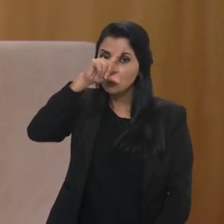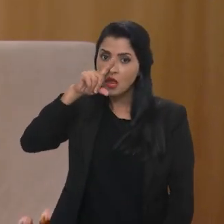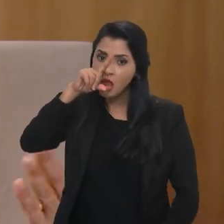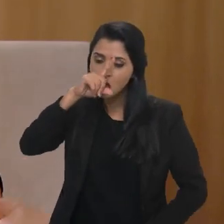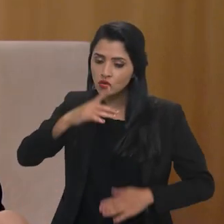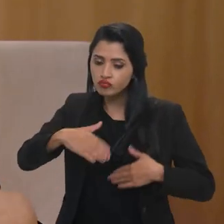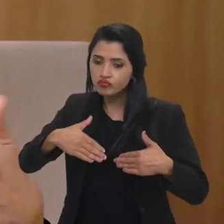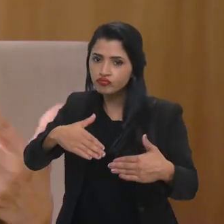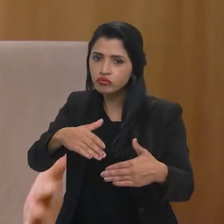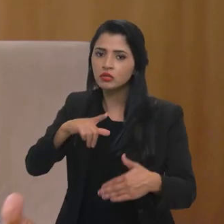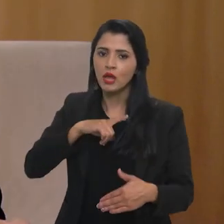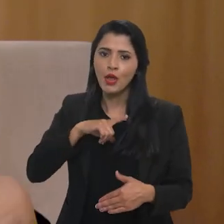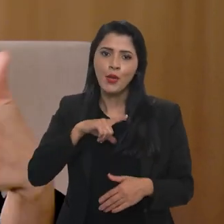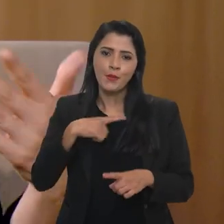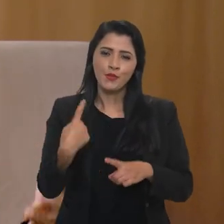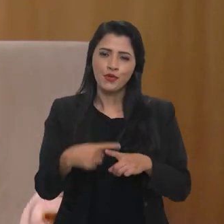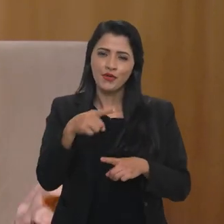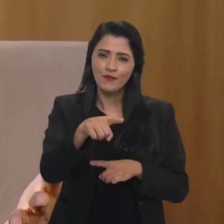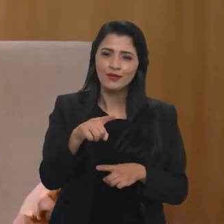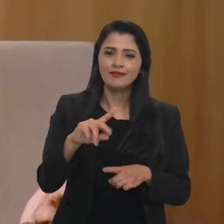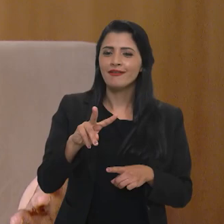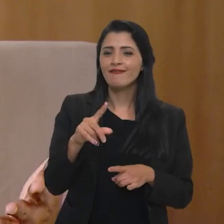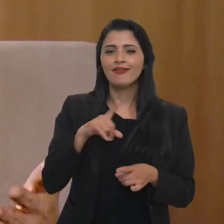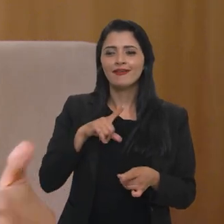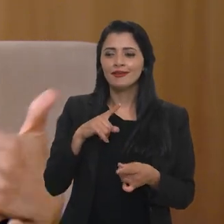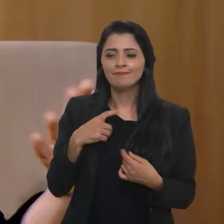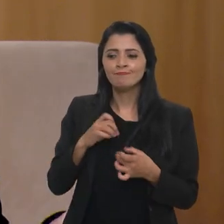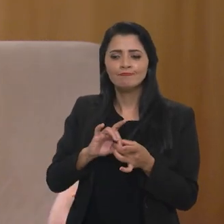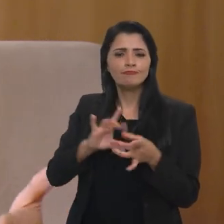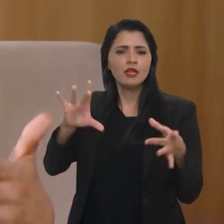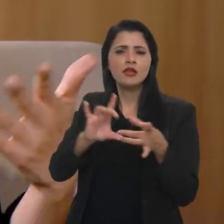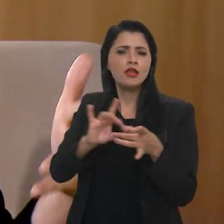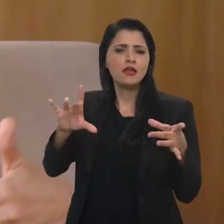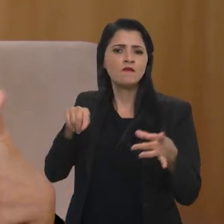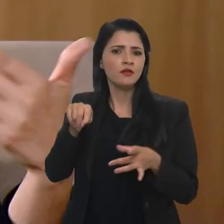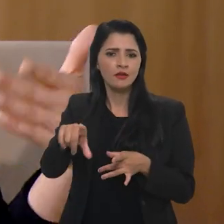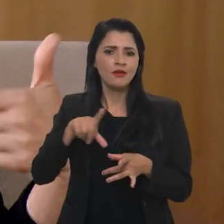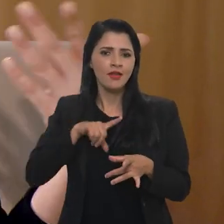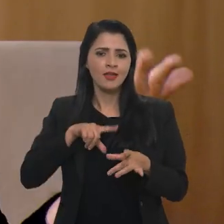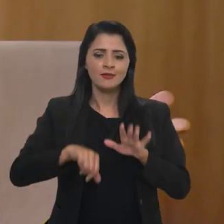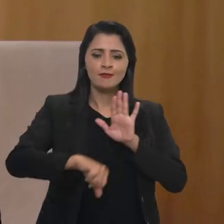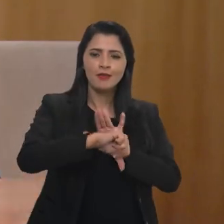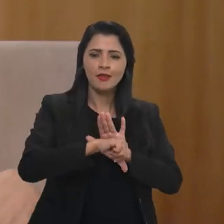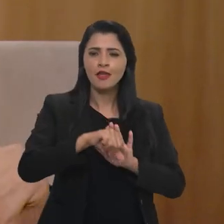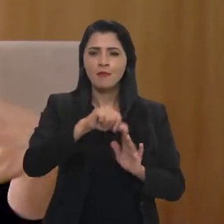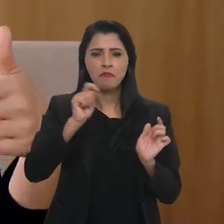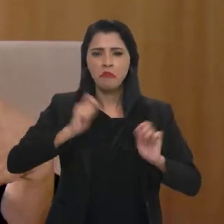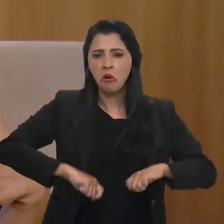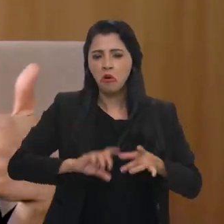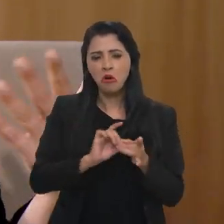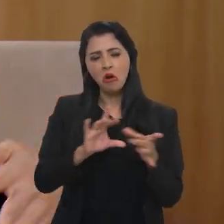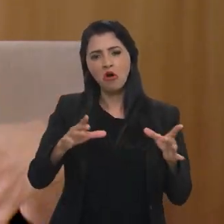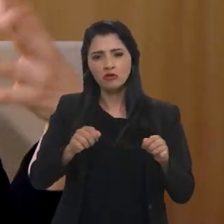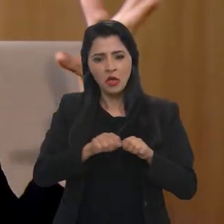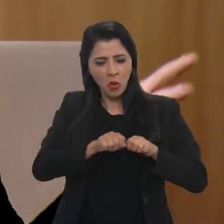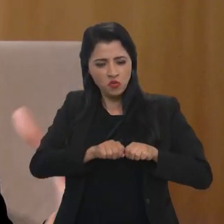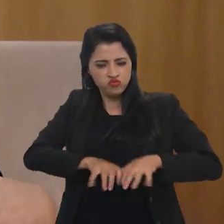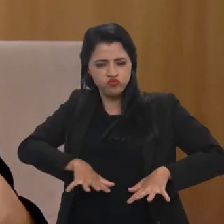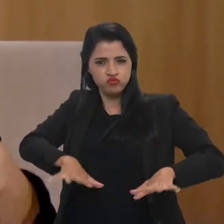sistêmicos, porque, obviamente, você acaba permitindo que esse tipo de cometimento de crimes, ou então dessa